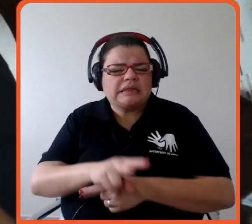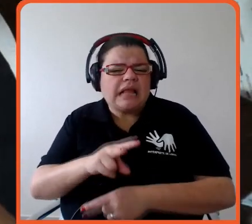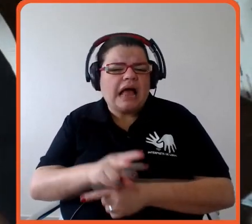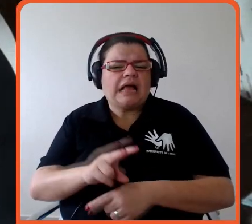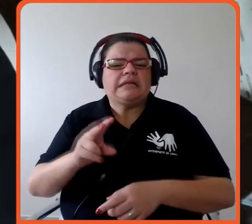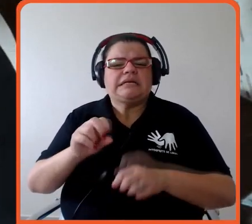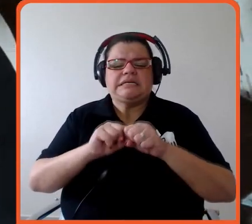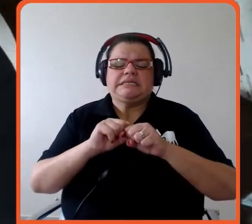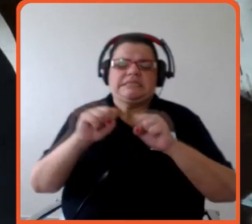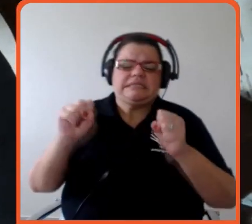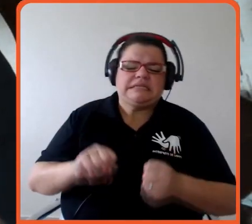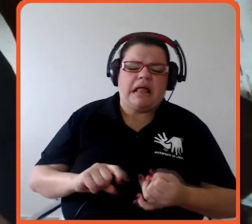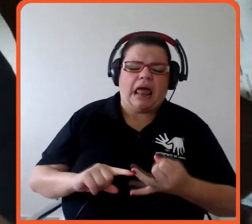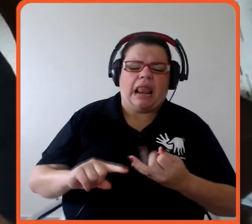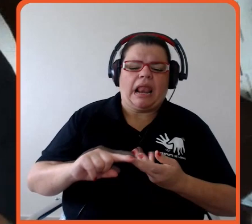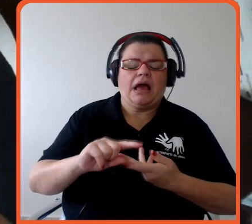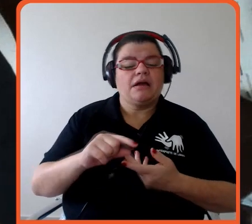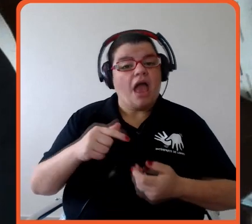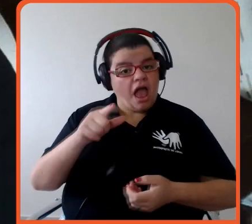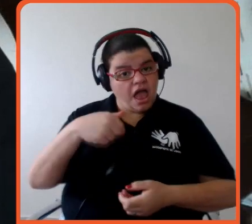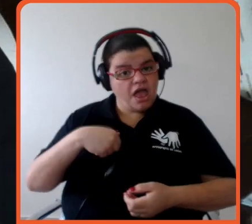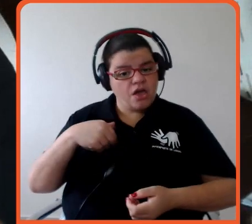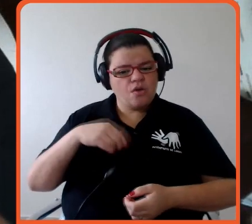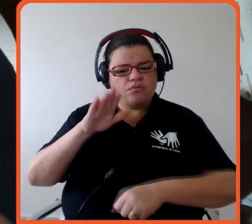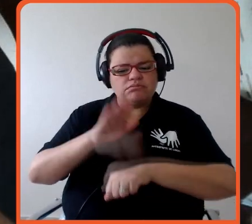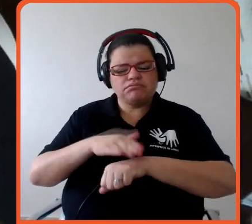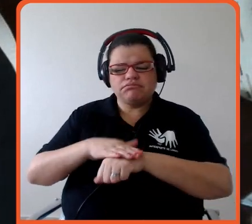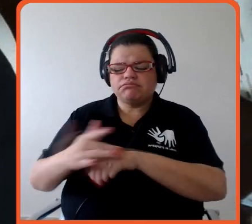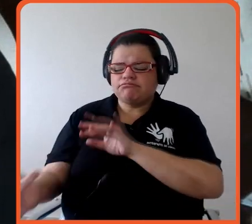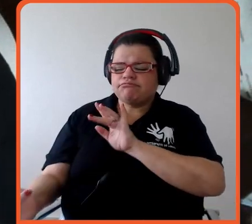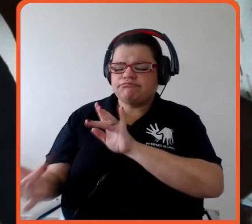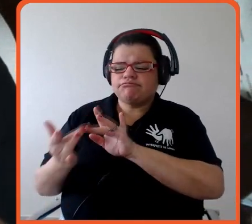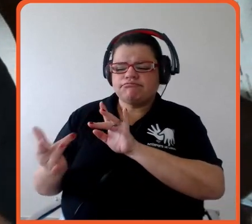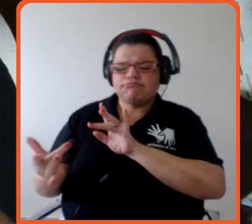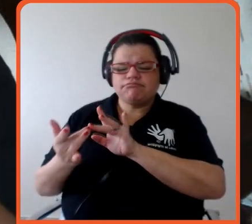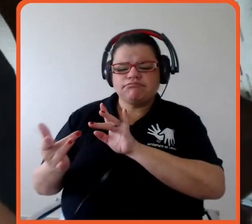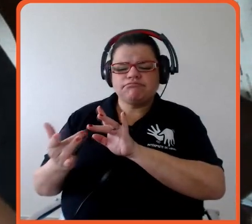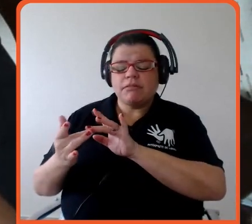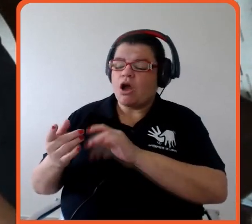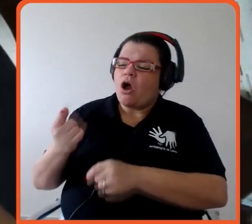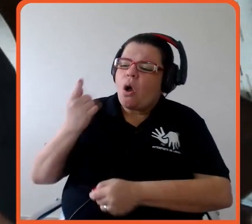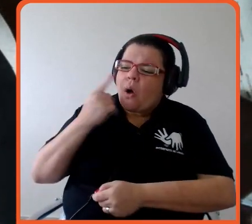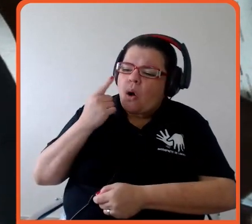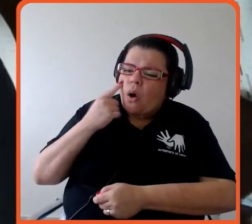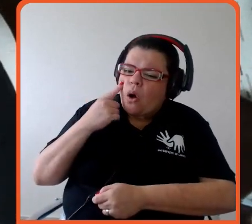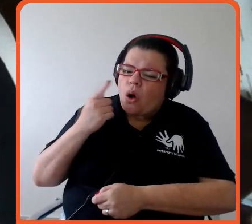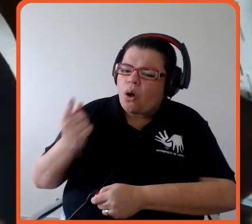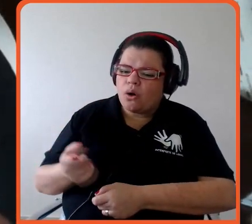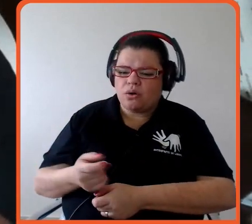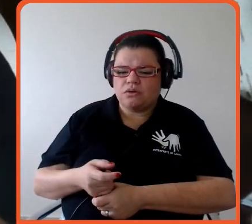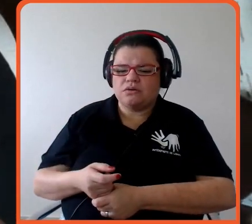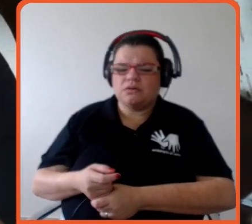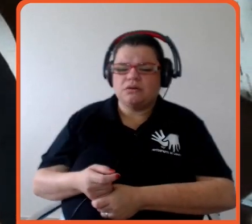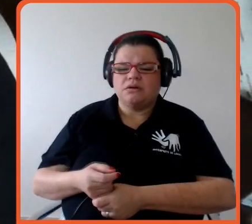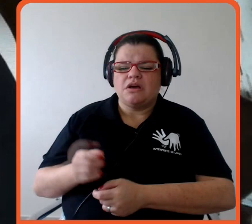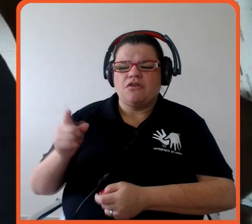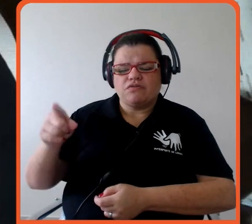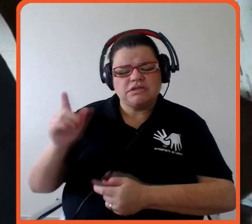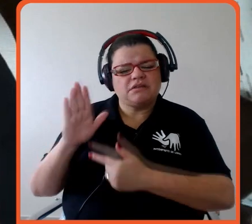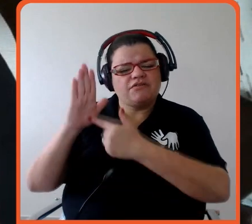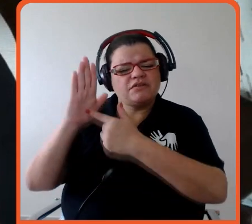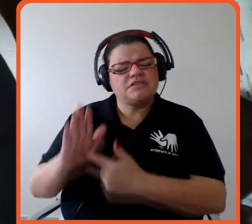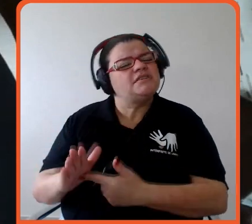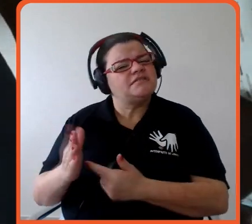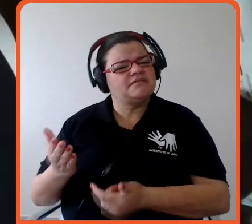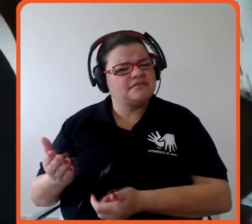e aí eu entrei em contato com o CEO daquela daquela companhia e falei assim pô mas você está claiming aqui você está dizendo que o